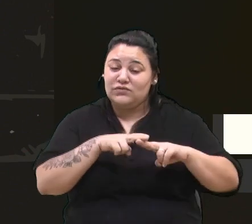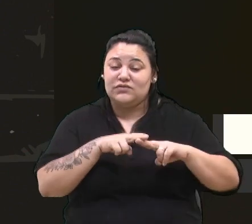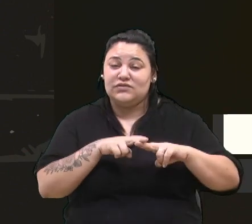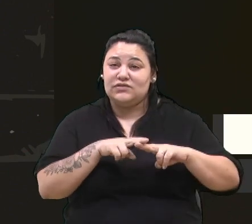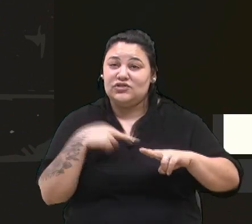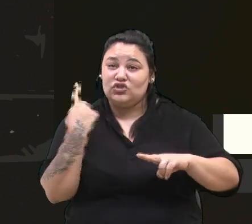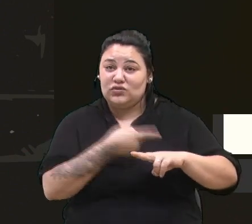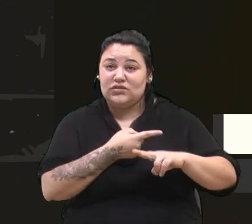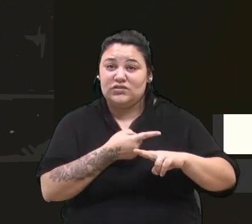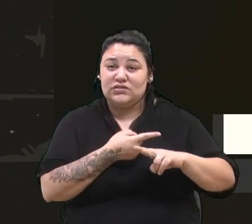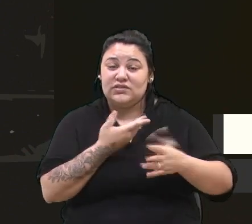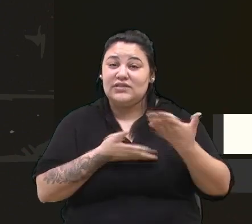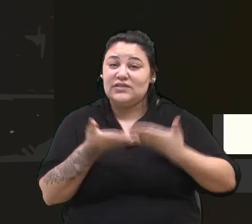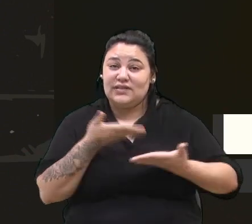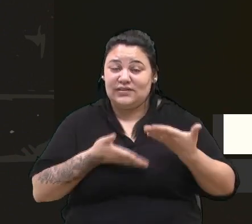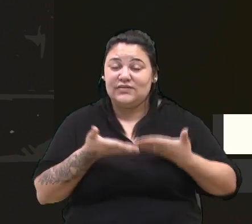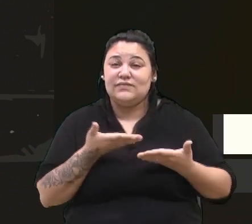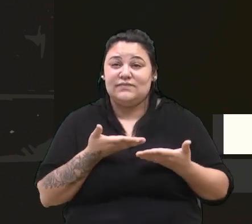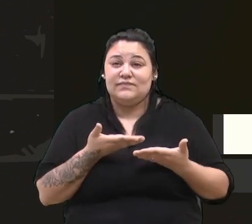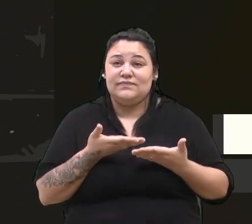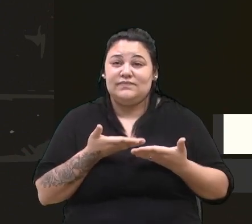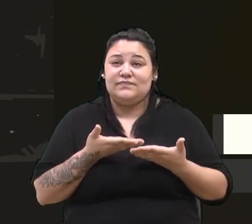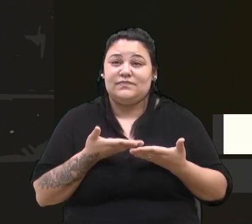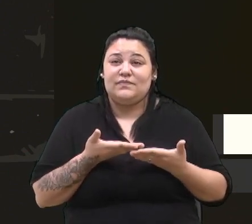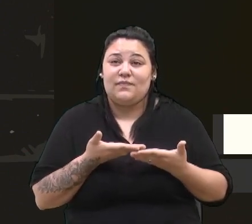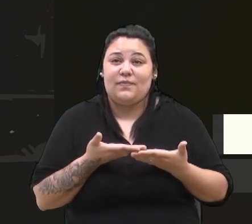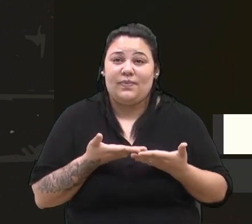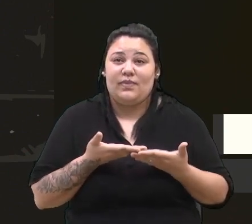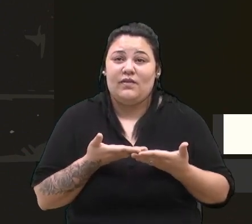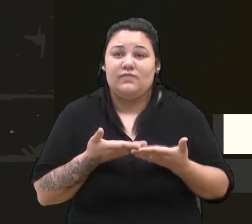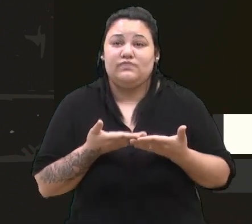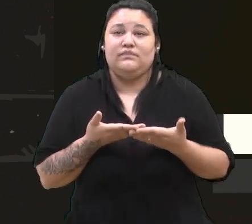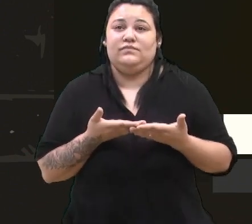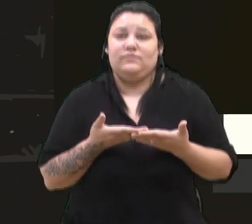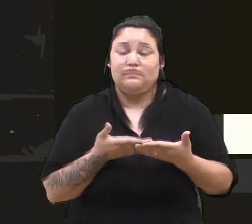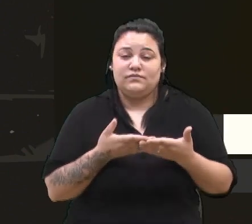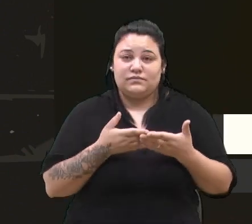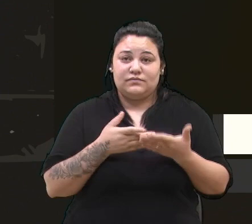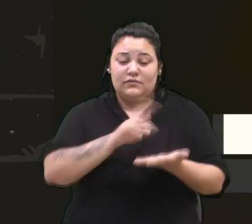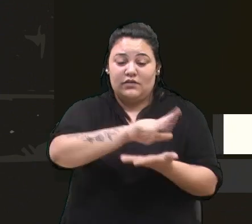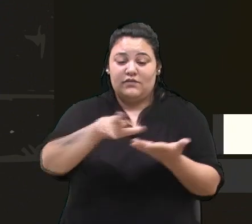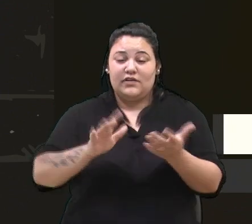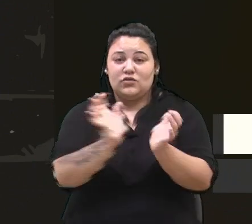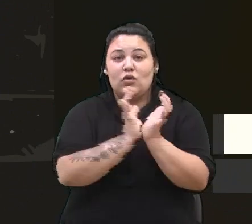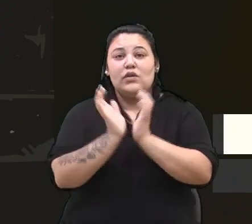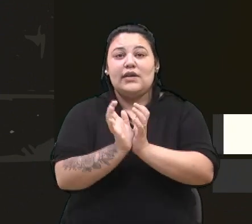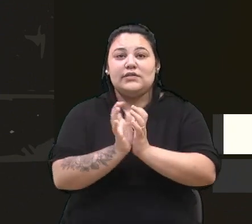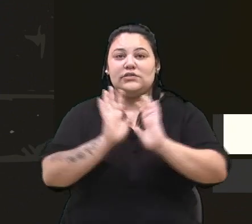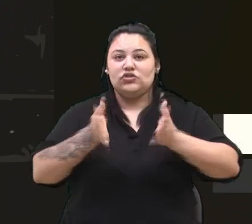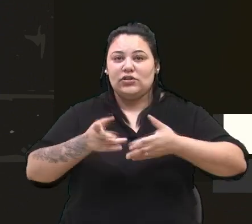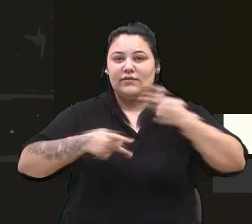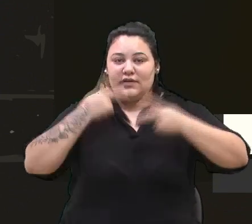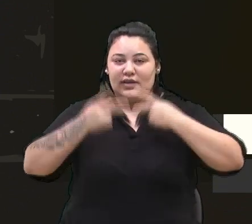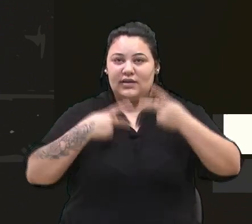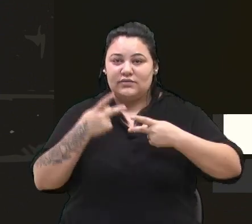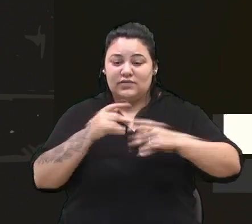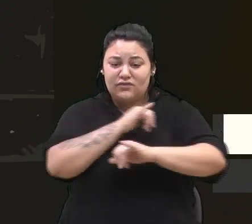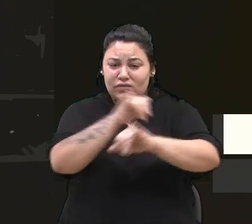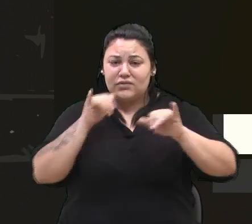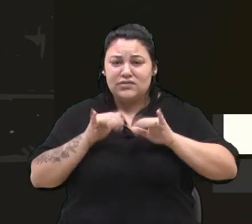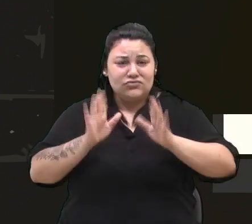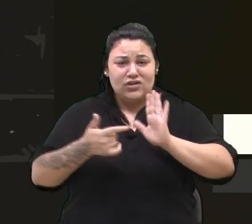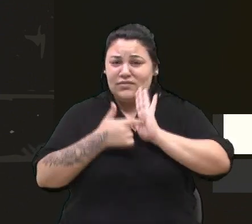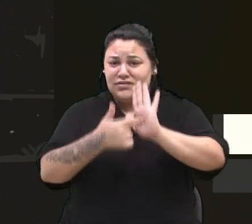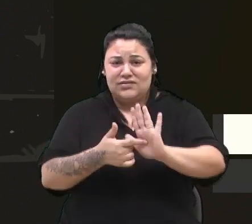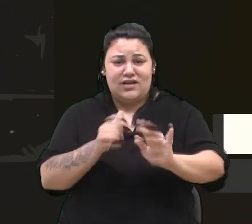tratando. Os pareceres, vários colegas que me antecederam já trouxeram essa informação, já apresentaram